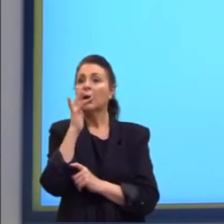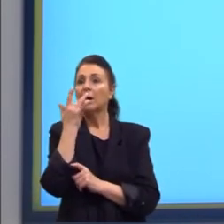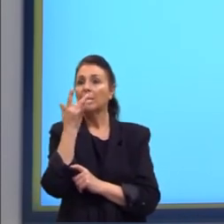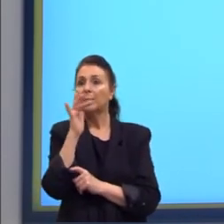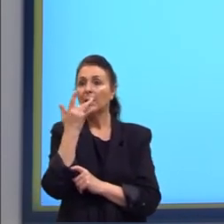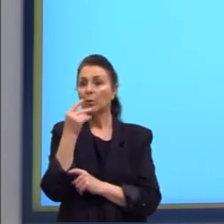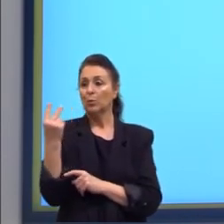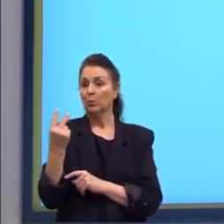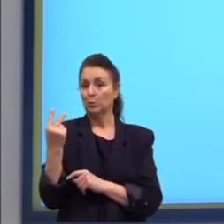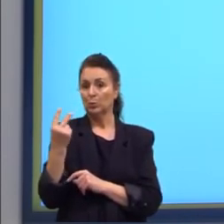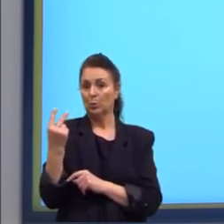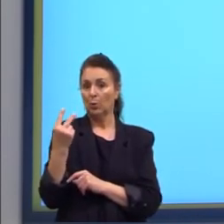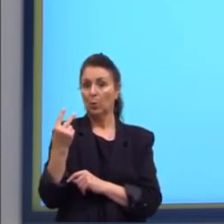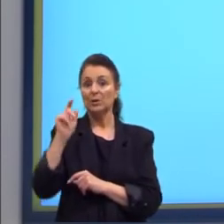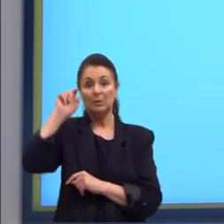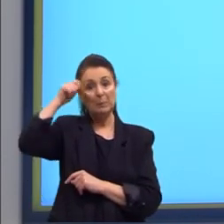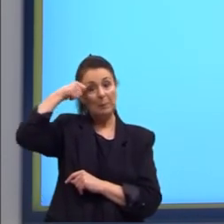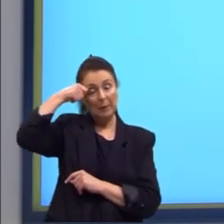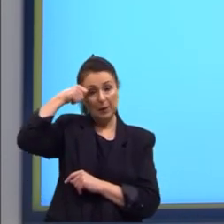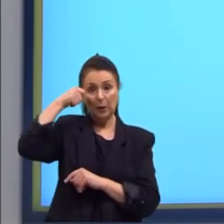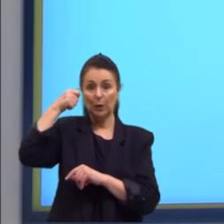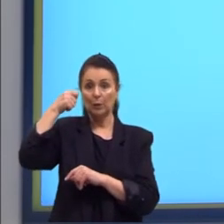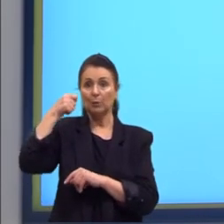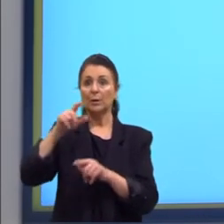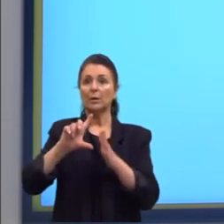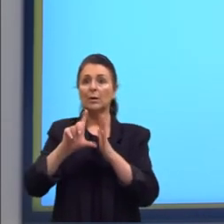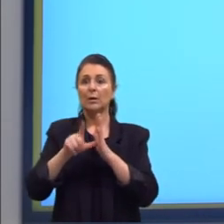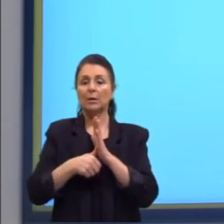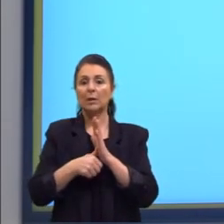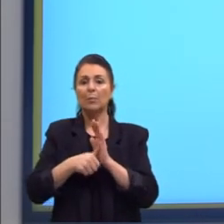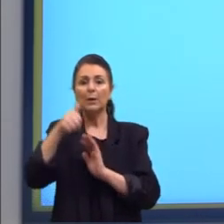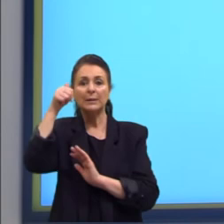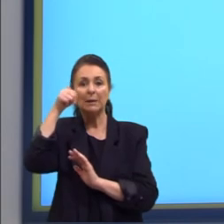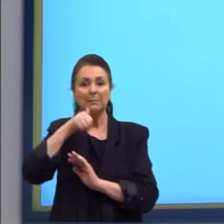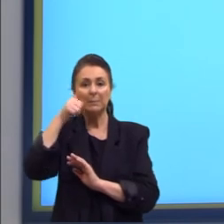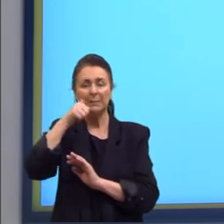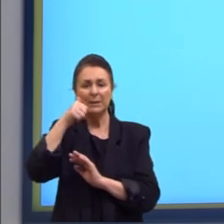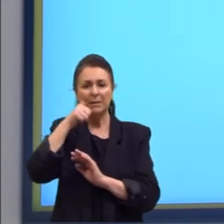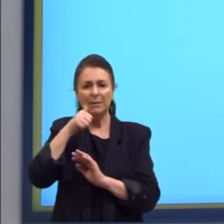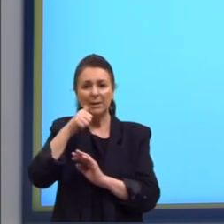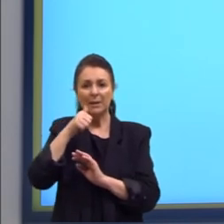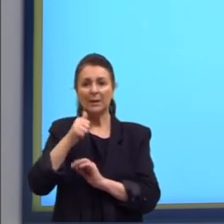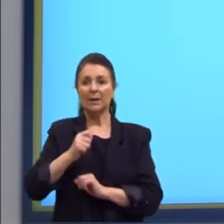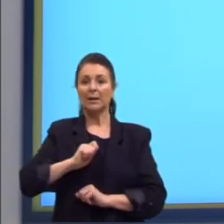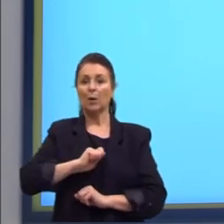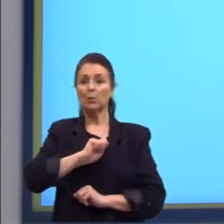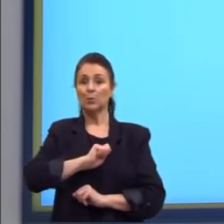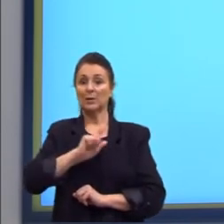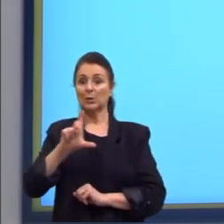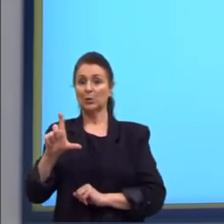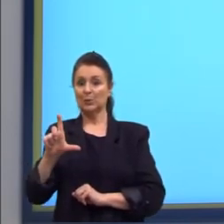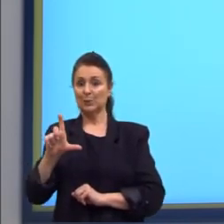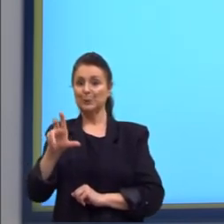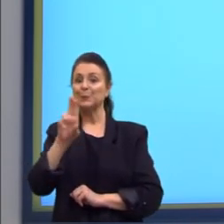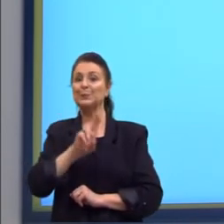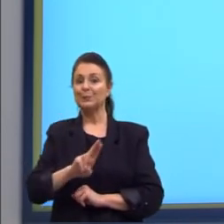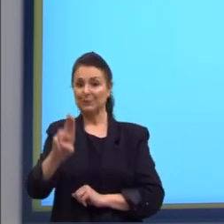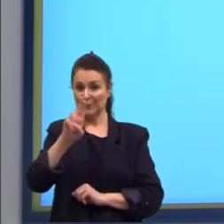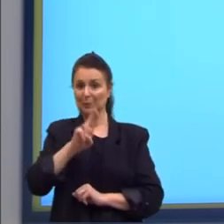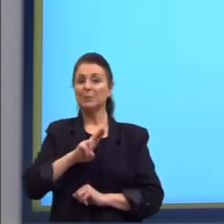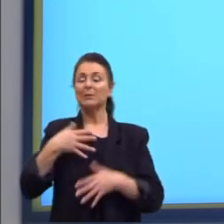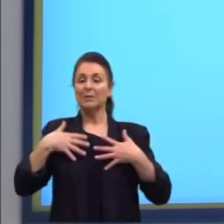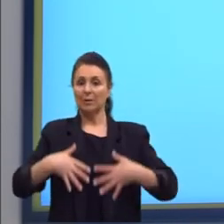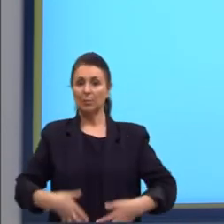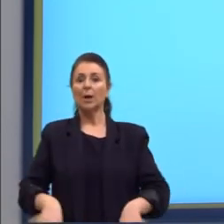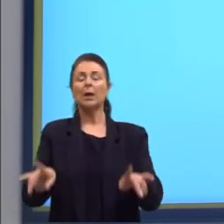os dois aqui de preto. A Lisa lá no cantinho de azul. então aqui a gente tem